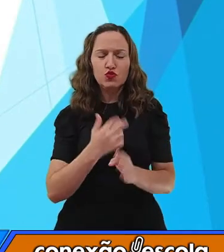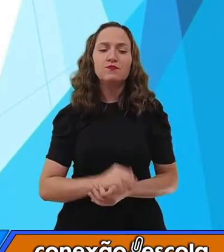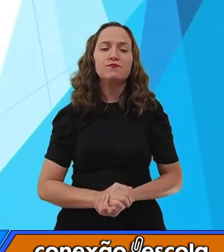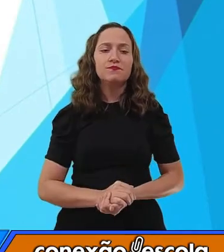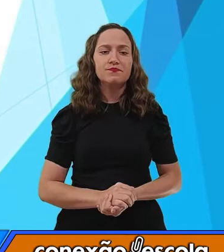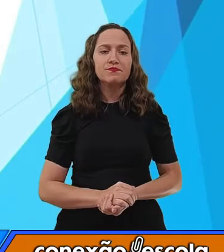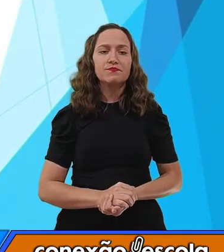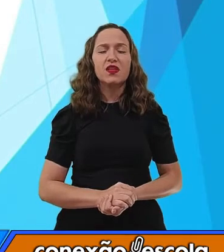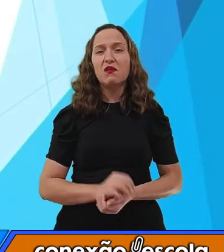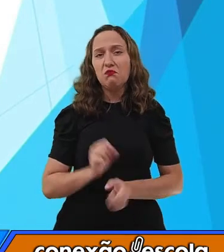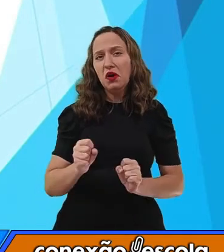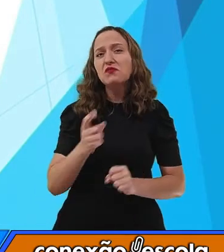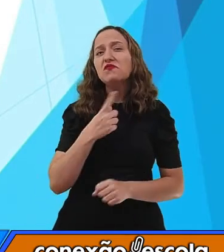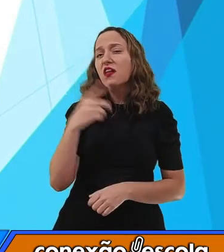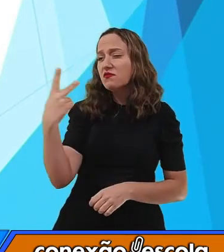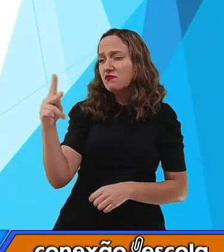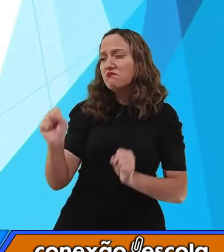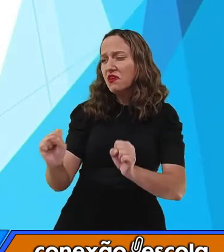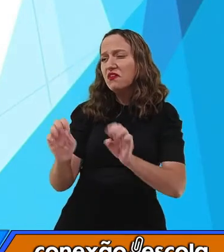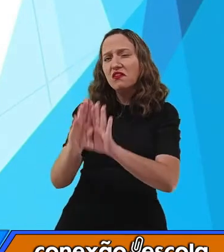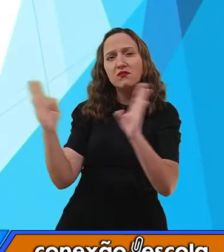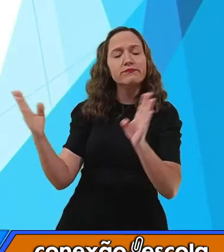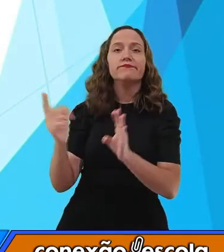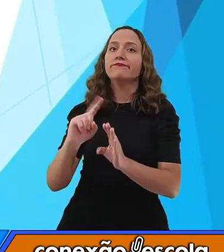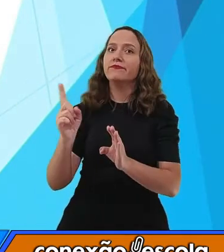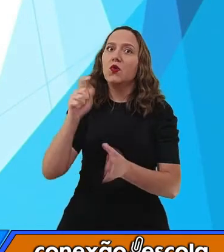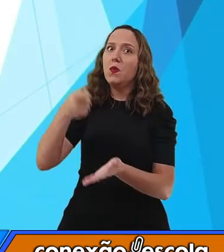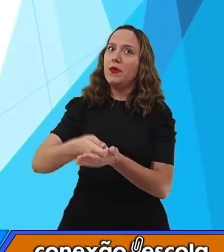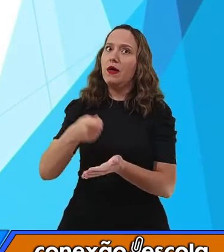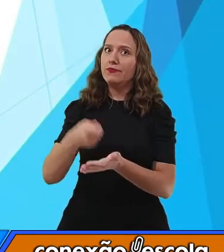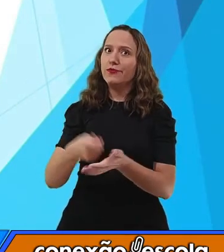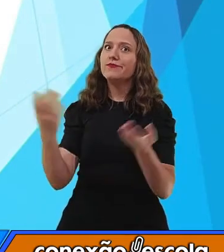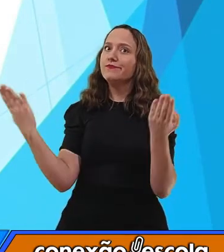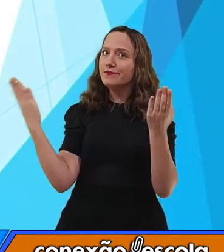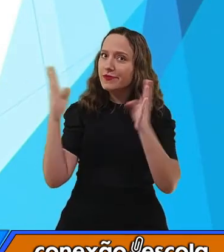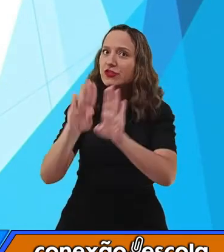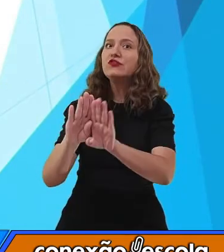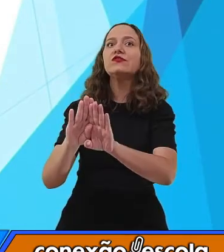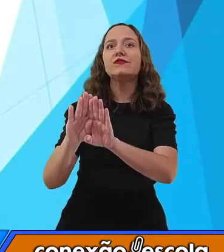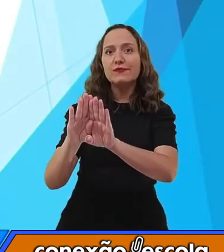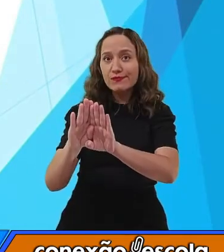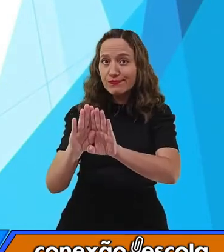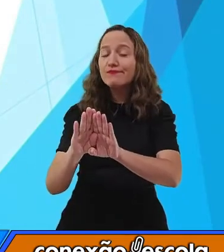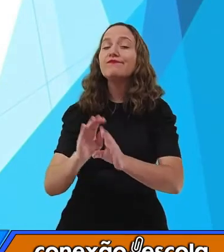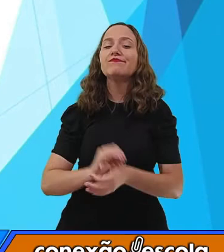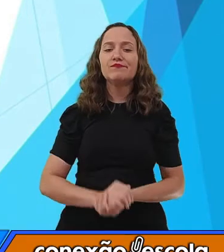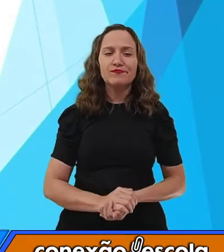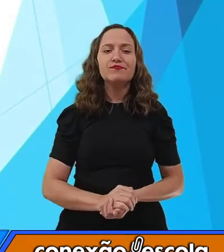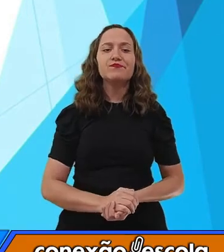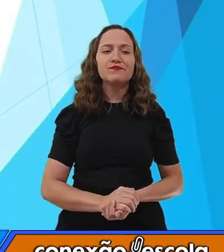Ah, não. Se você quiser, deixa. Não, não é assim. Então, mantém a porta fechada, né?